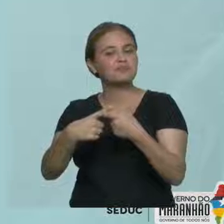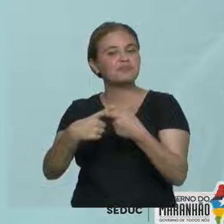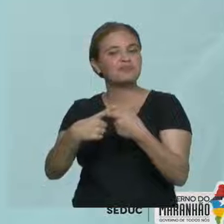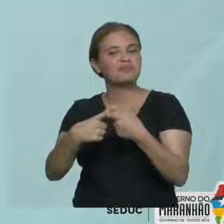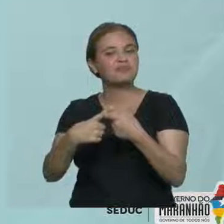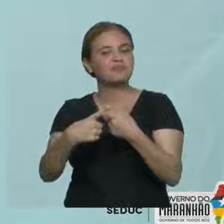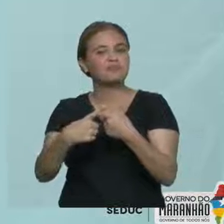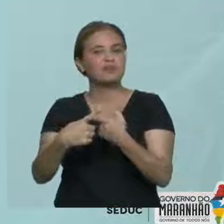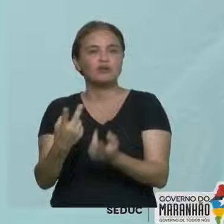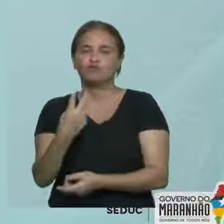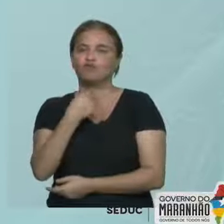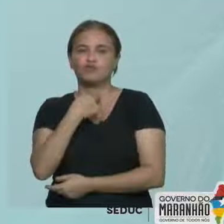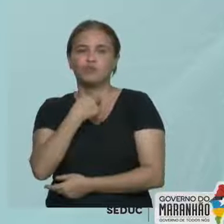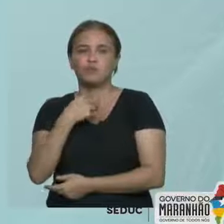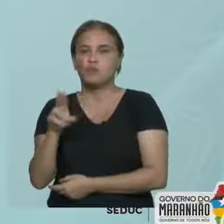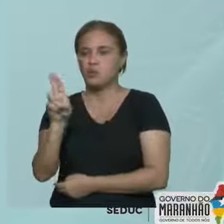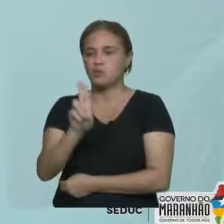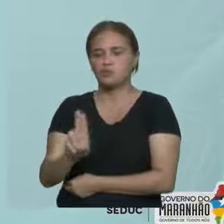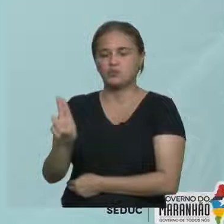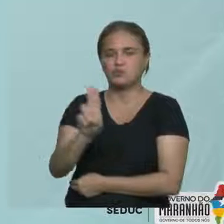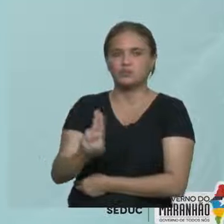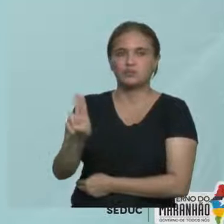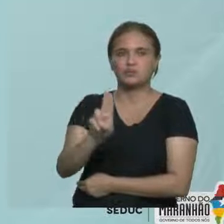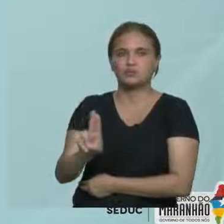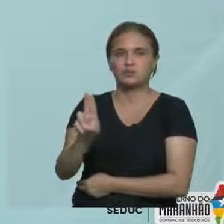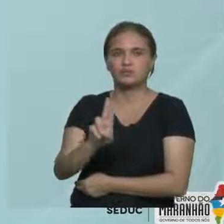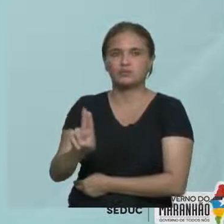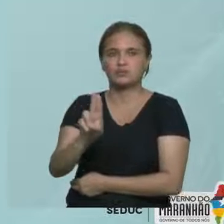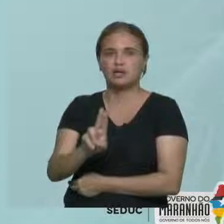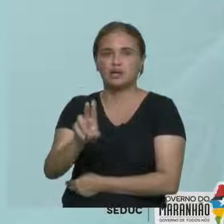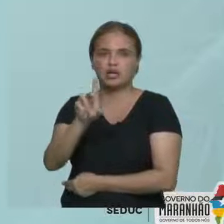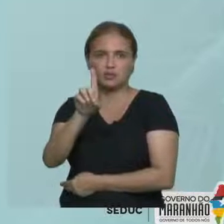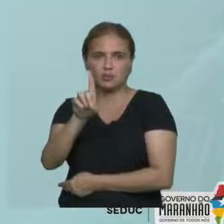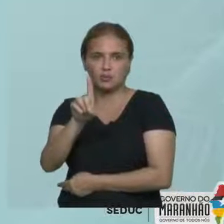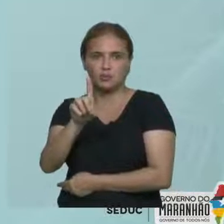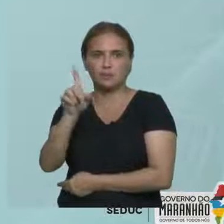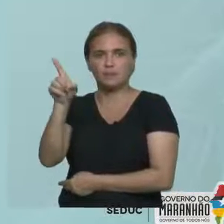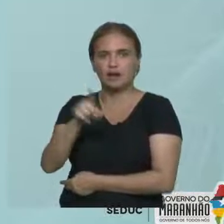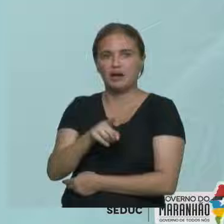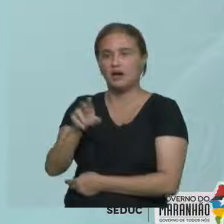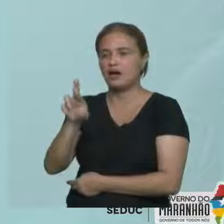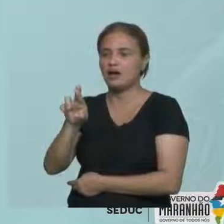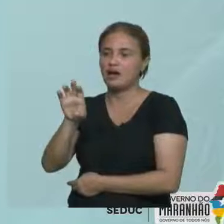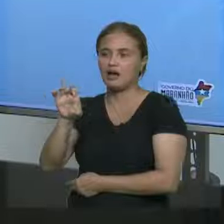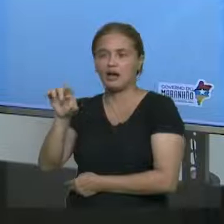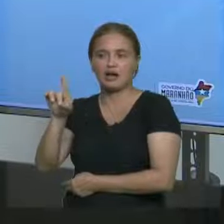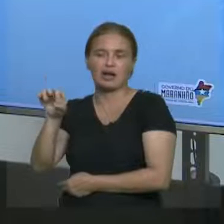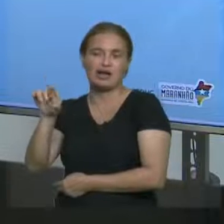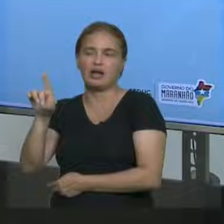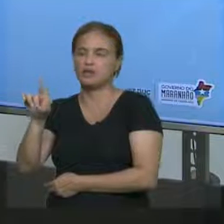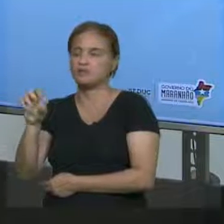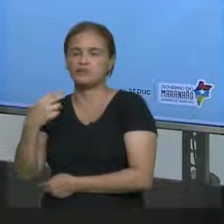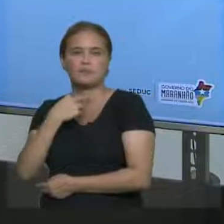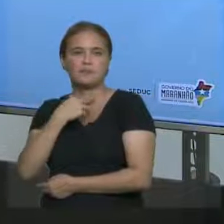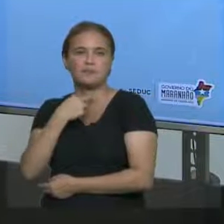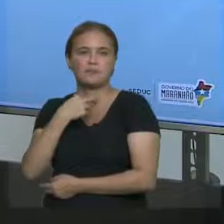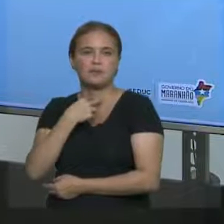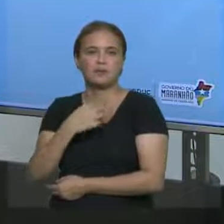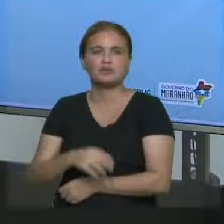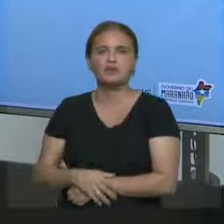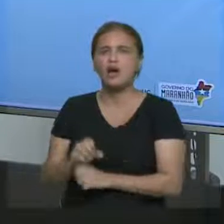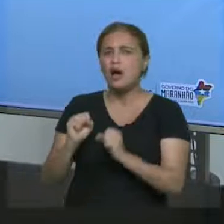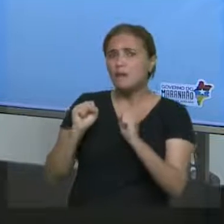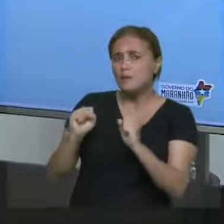Do, você não pode usar do para Bill, né? Do, Bill, não pode. Letra B. Ah, poderia, teacher, usar letra B. Tem o das aí,